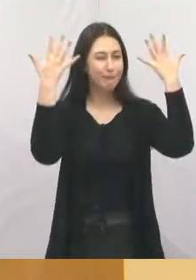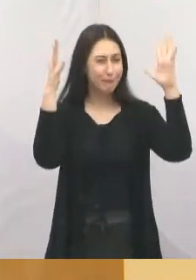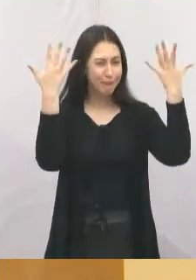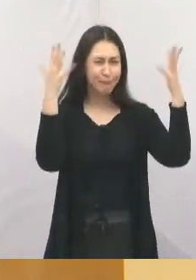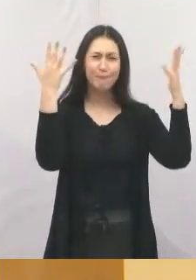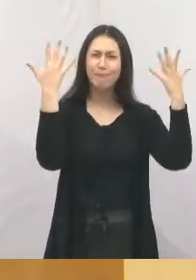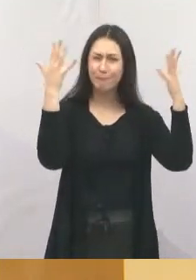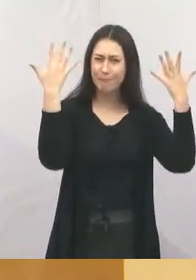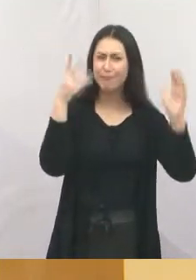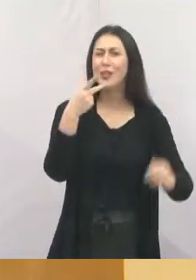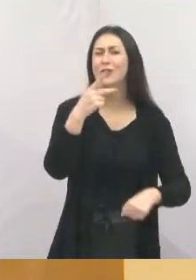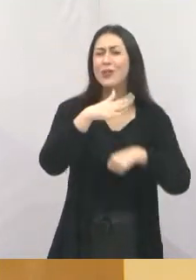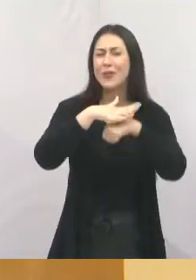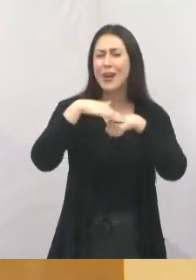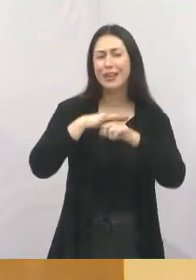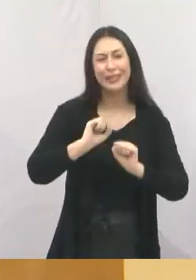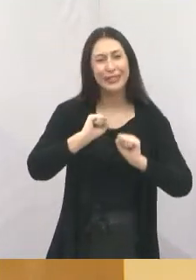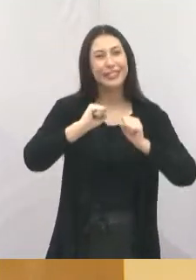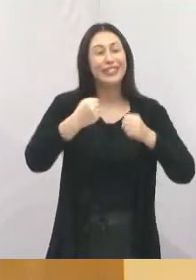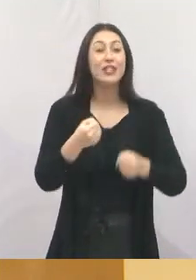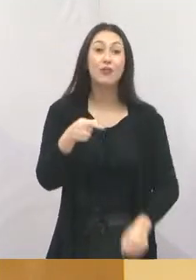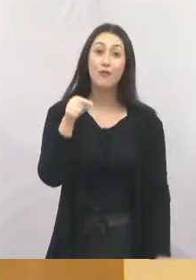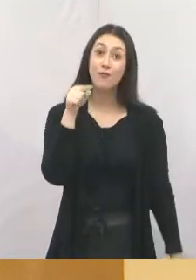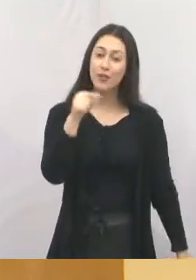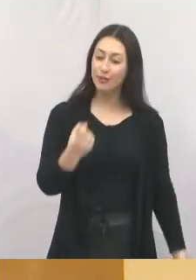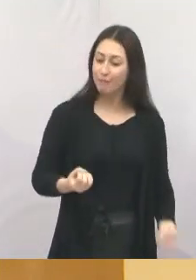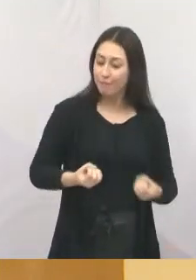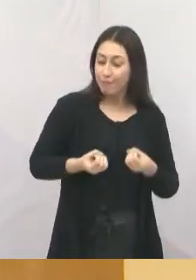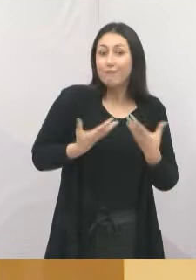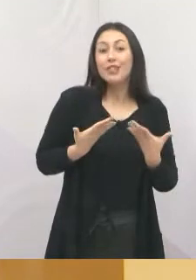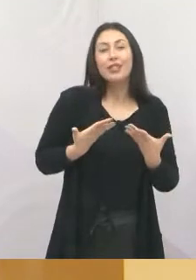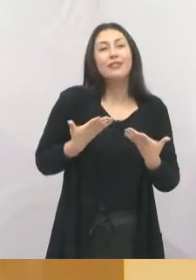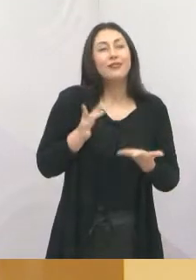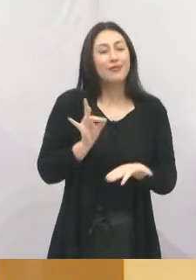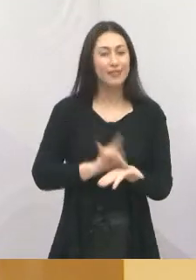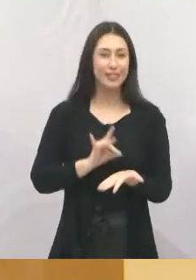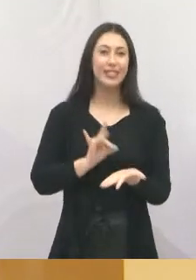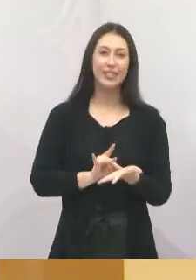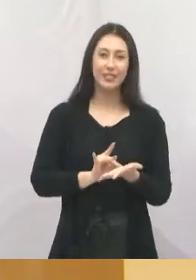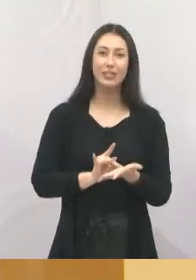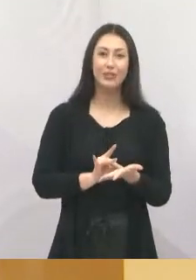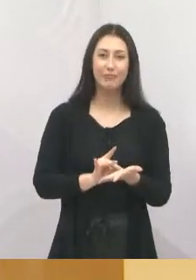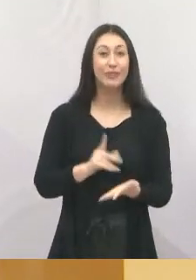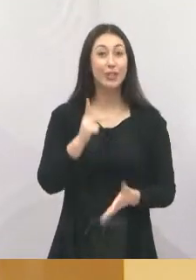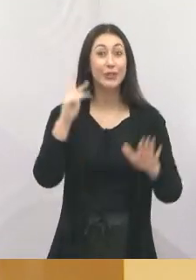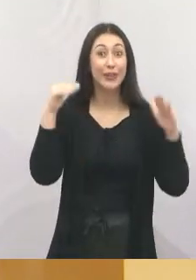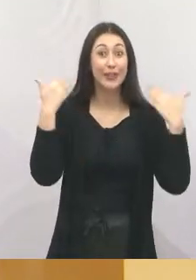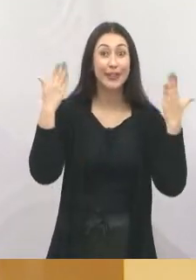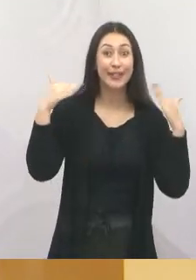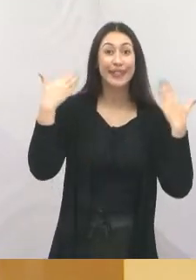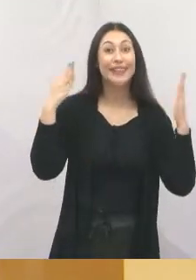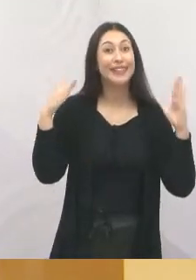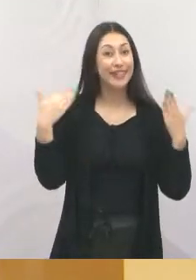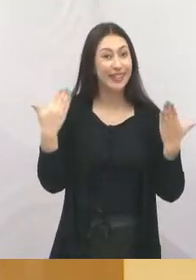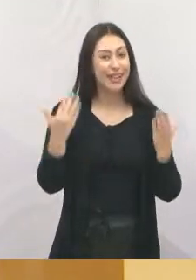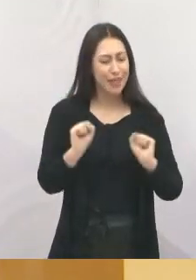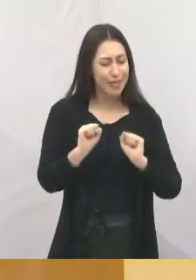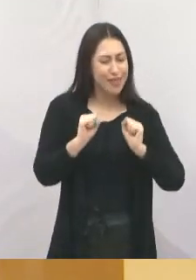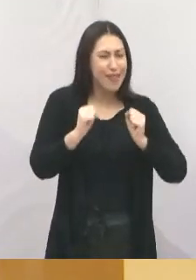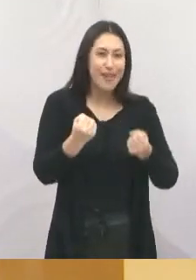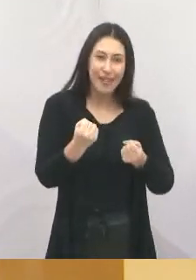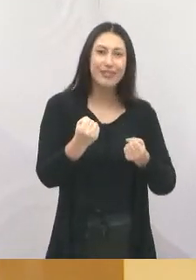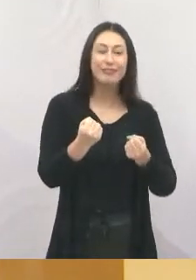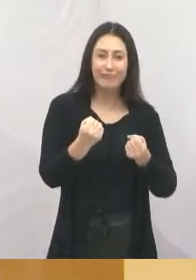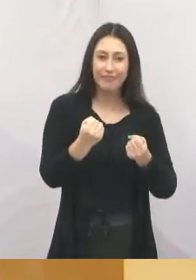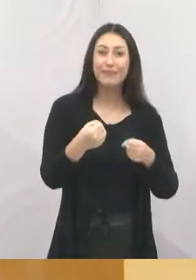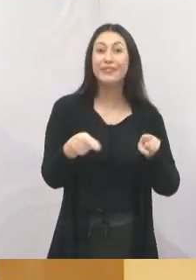por todo esse seu carinho e dedicação. Você nos inspira e muito com a sua alegria, com a sua determinação